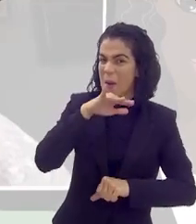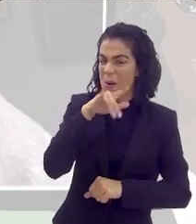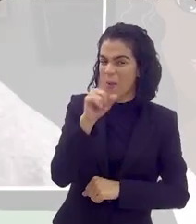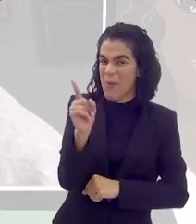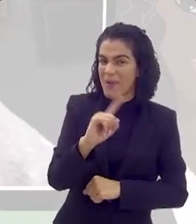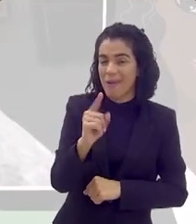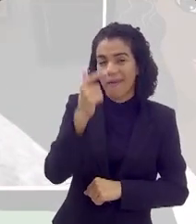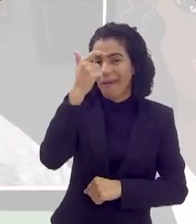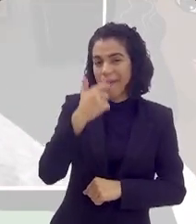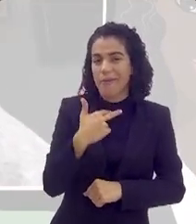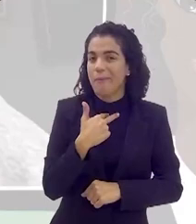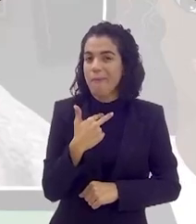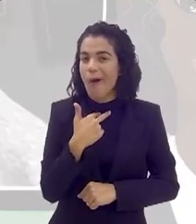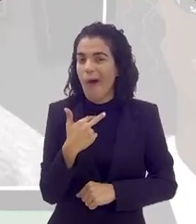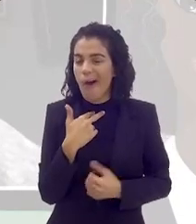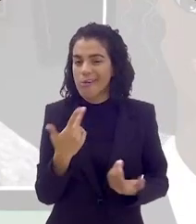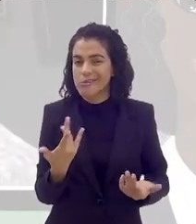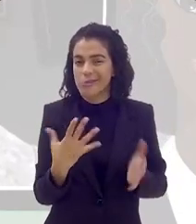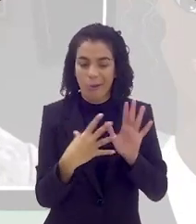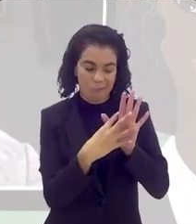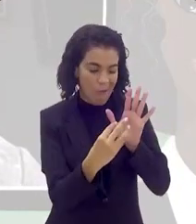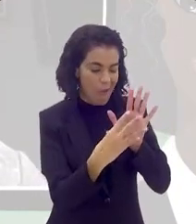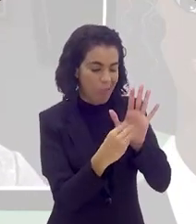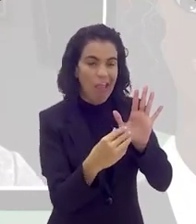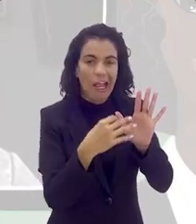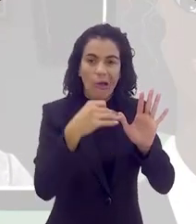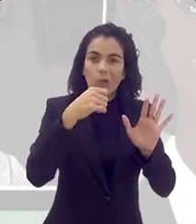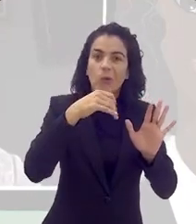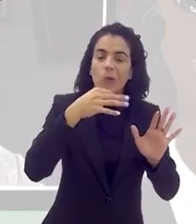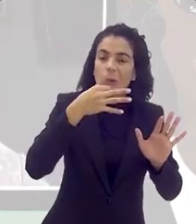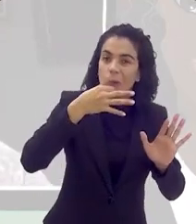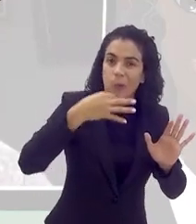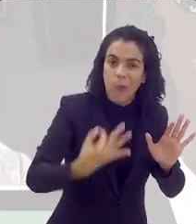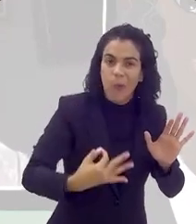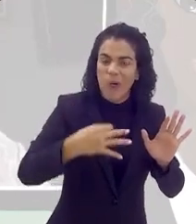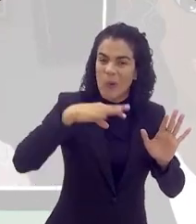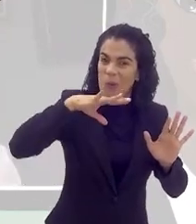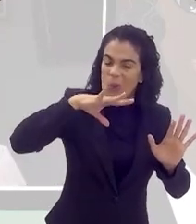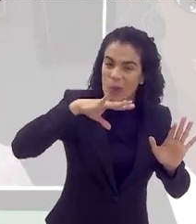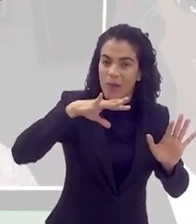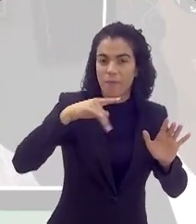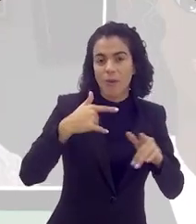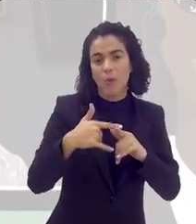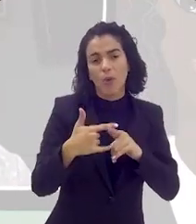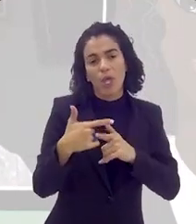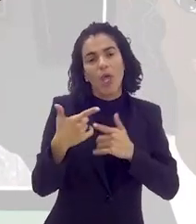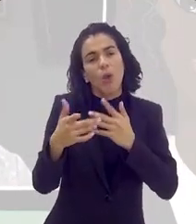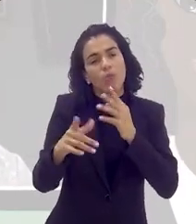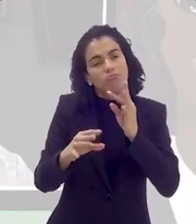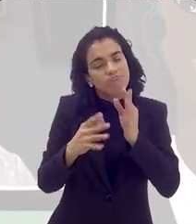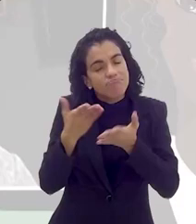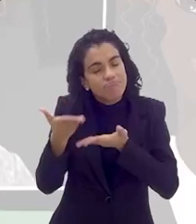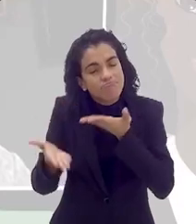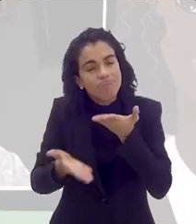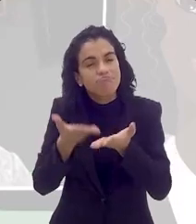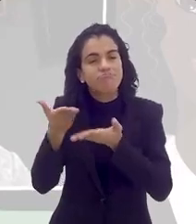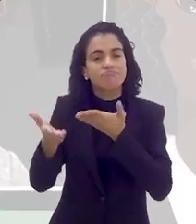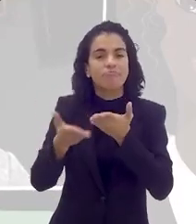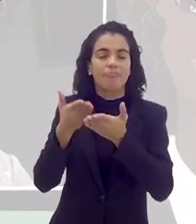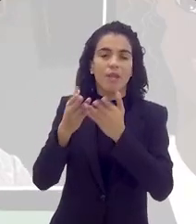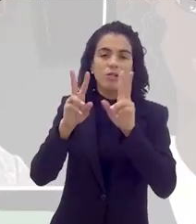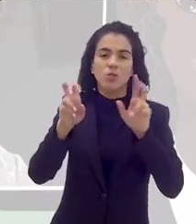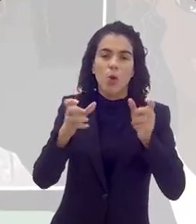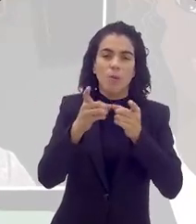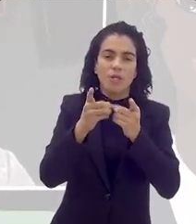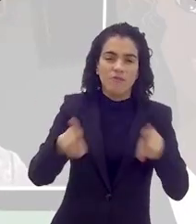piores, assim, eu acho que eu não posso, eu não sou daqueles exemplares mais críticos, assim, exatamente porque eu também trabalho com isso, com